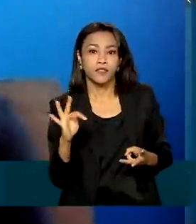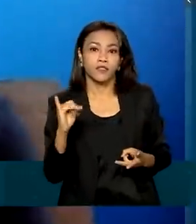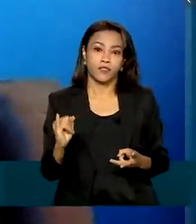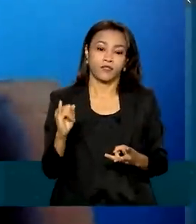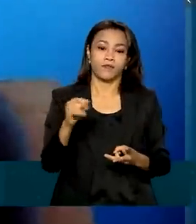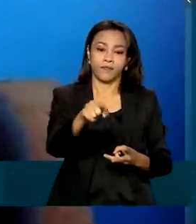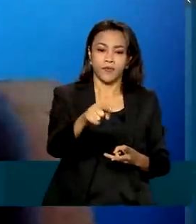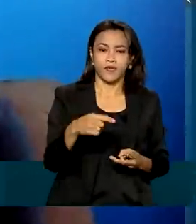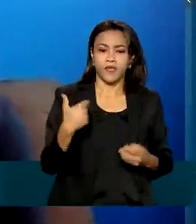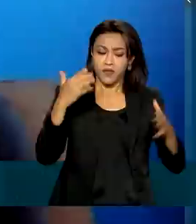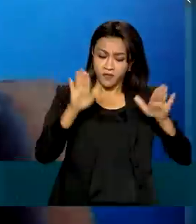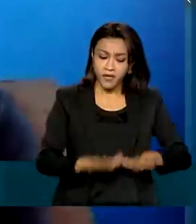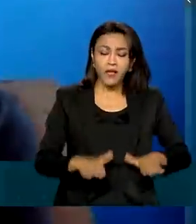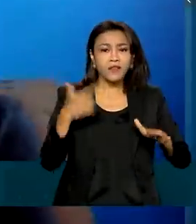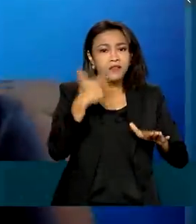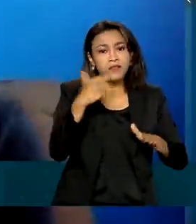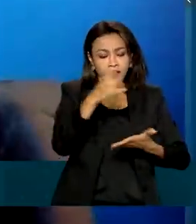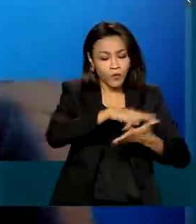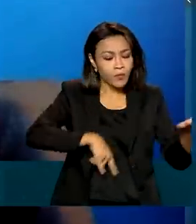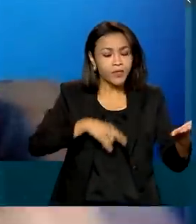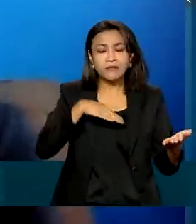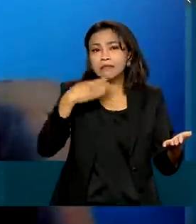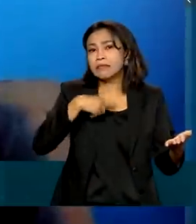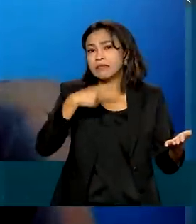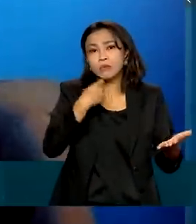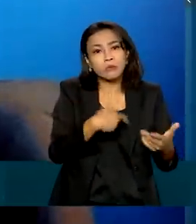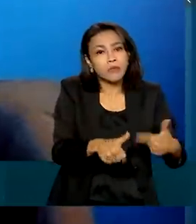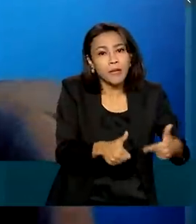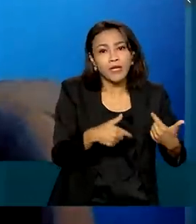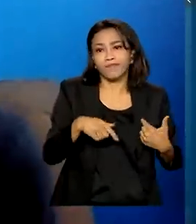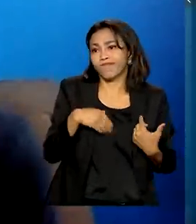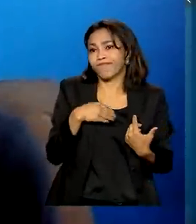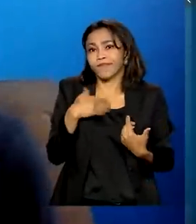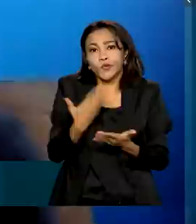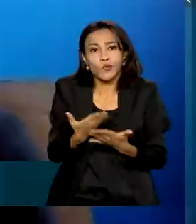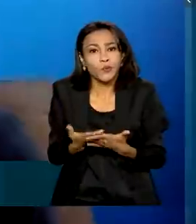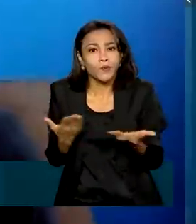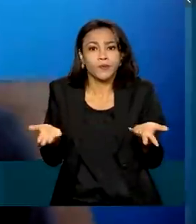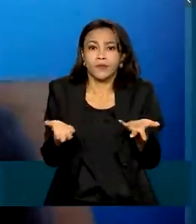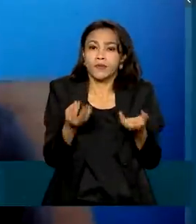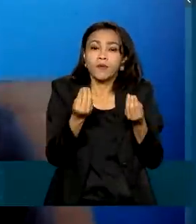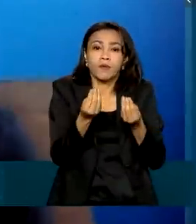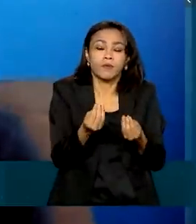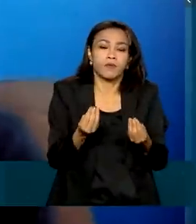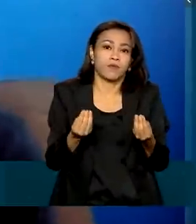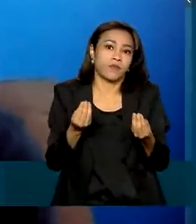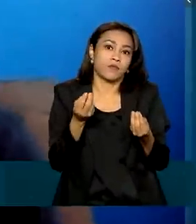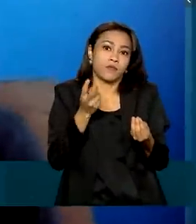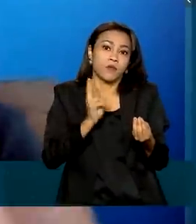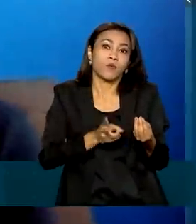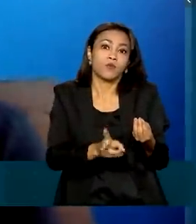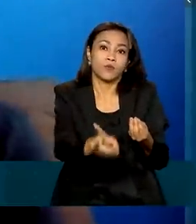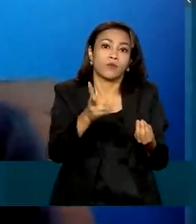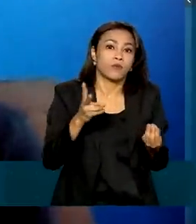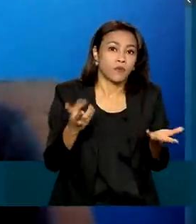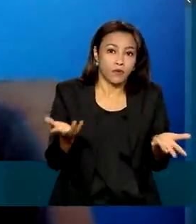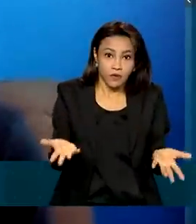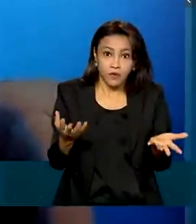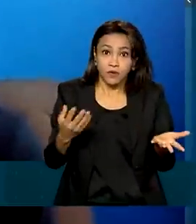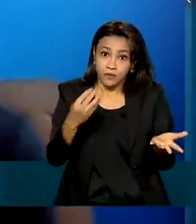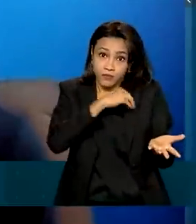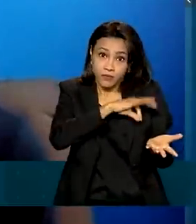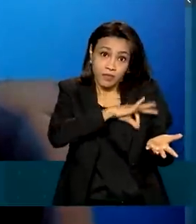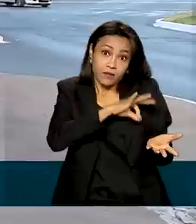você não trabalha, você não estuda. Então, como que você se mantém sem ter a possibilidade de ter uma